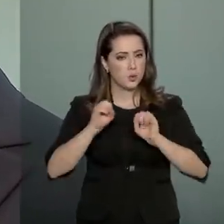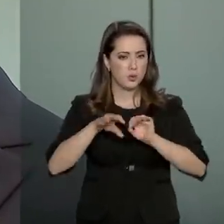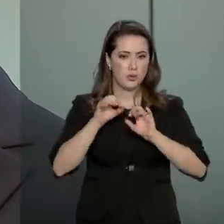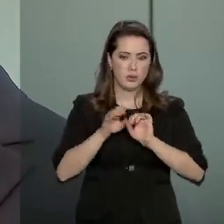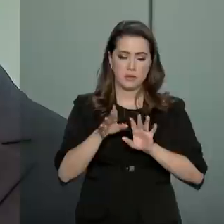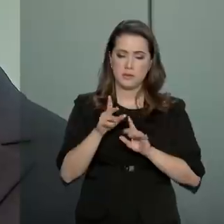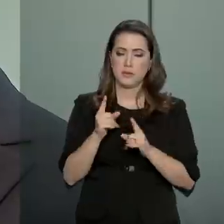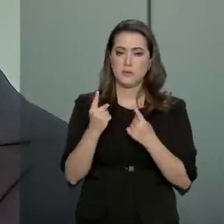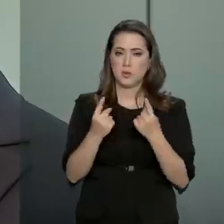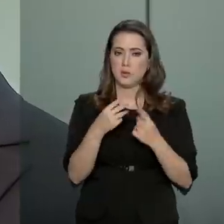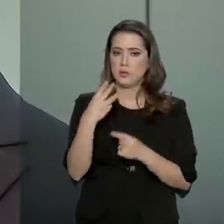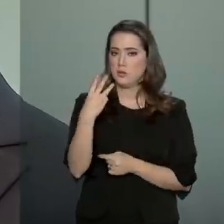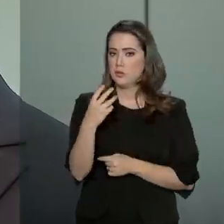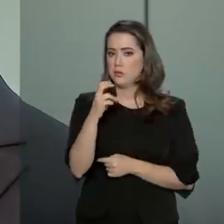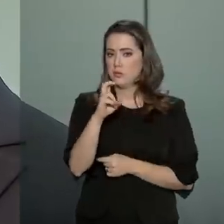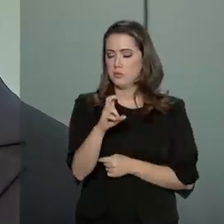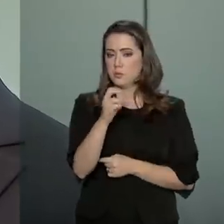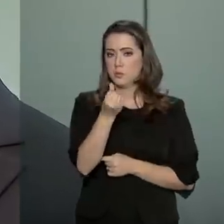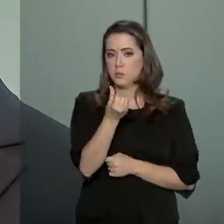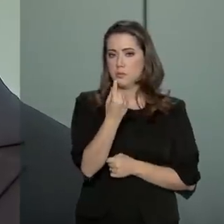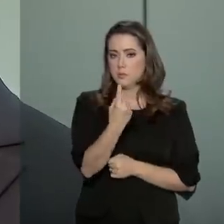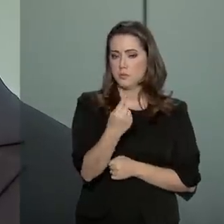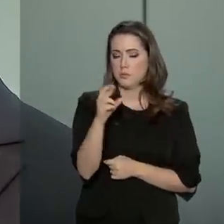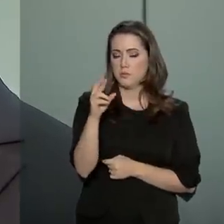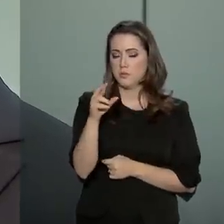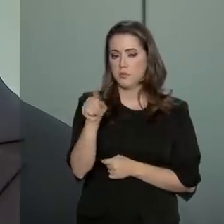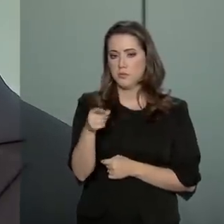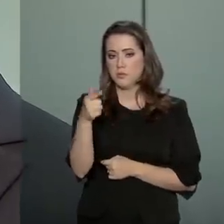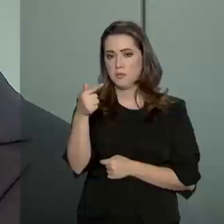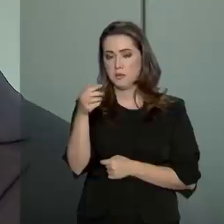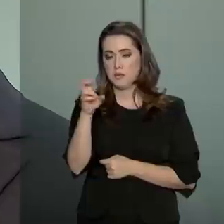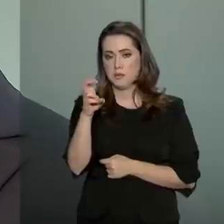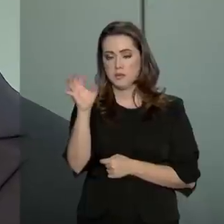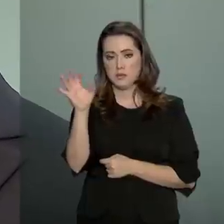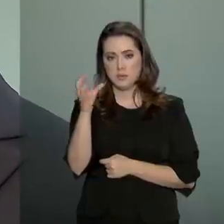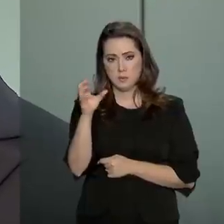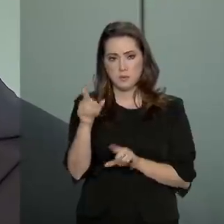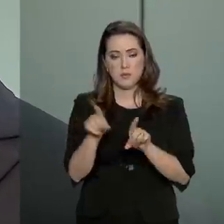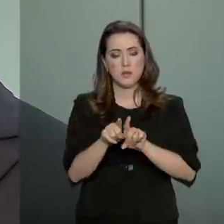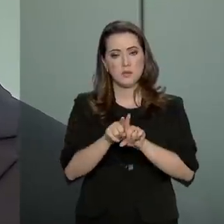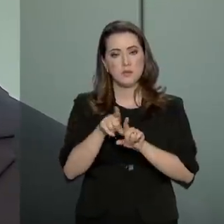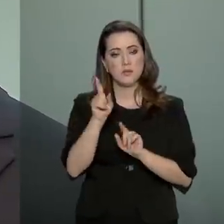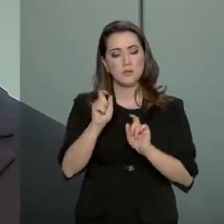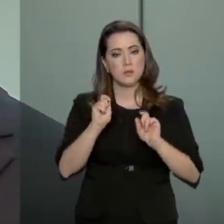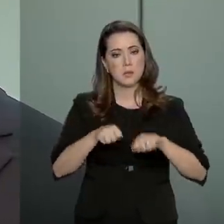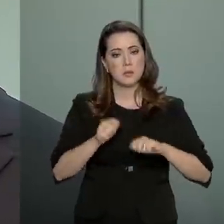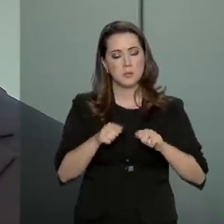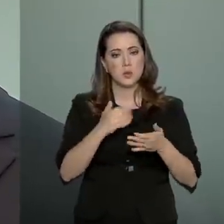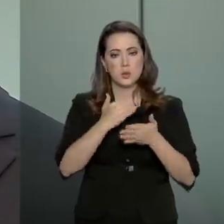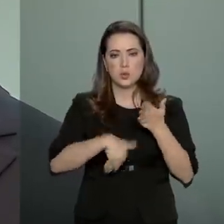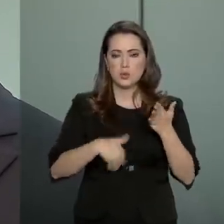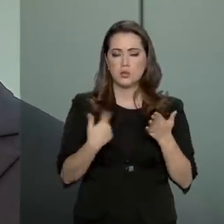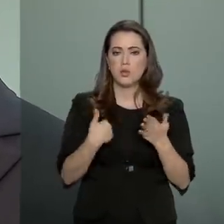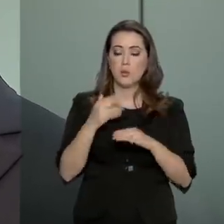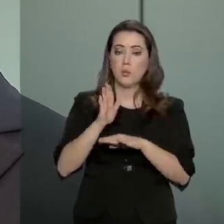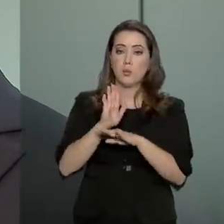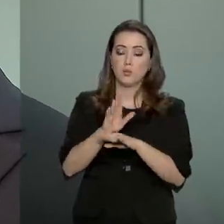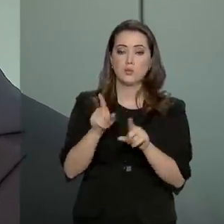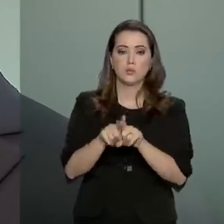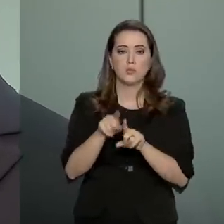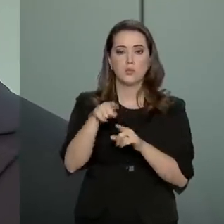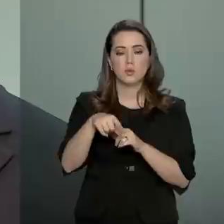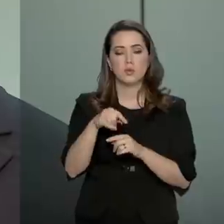dependente, R$.561,75. E ainda ele deduz a contribuição